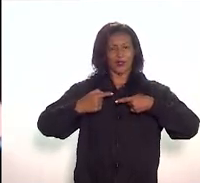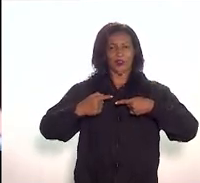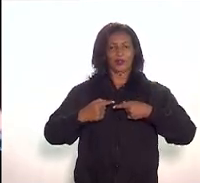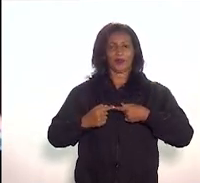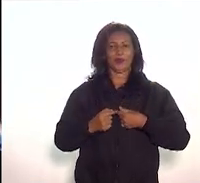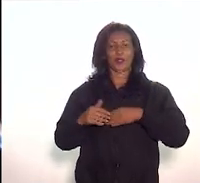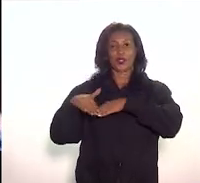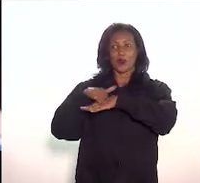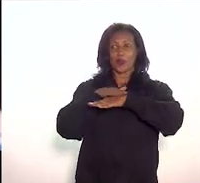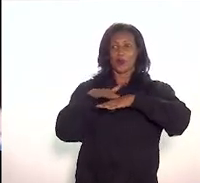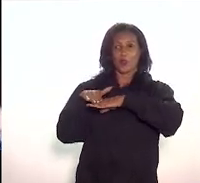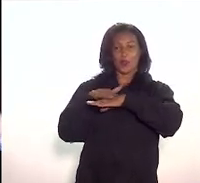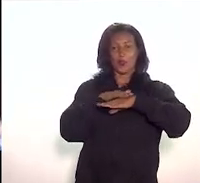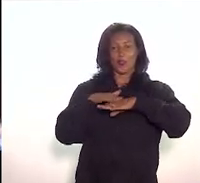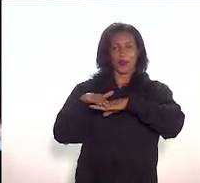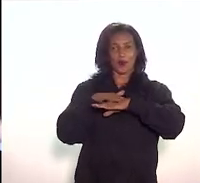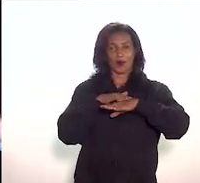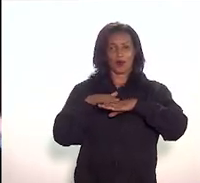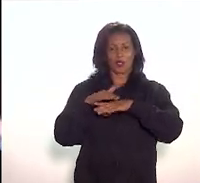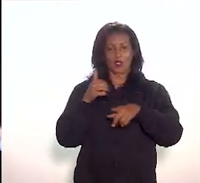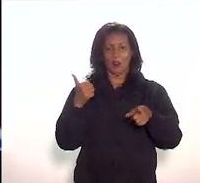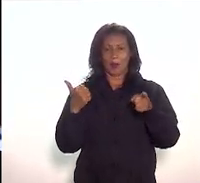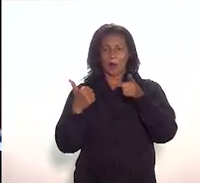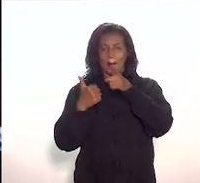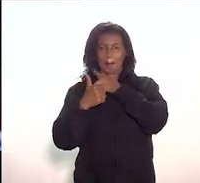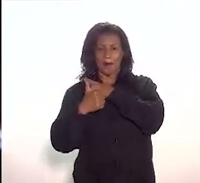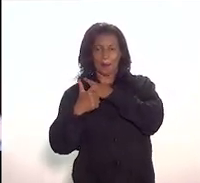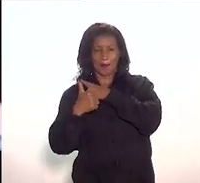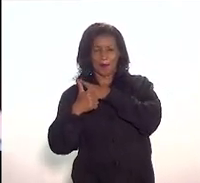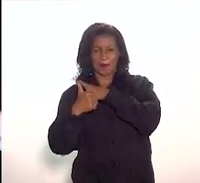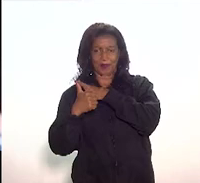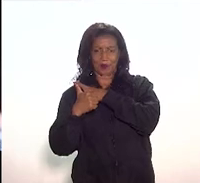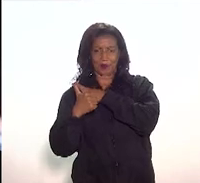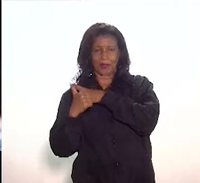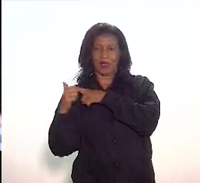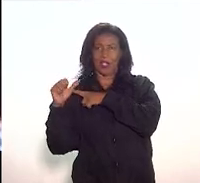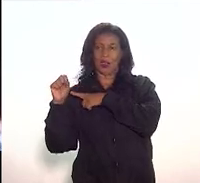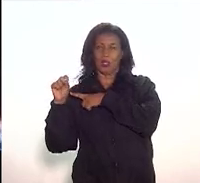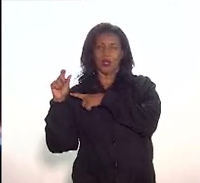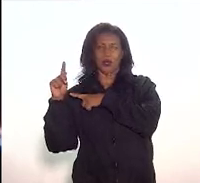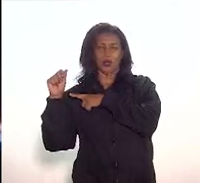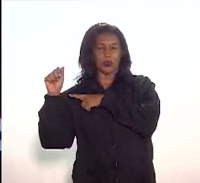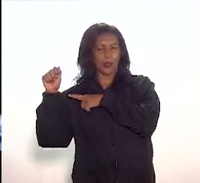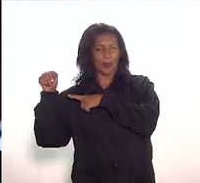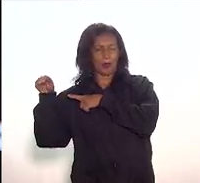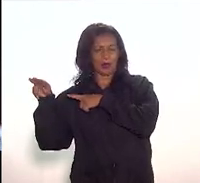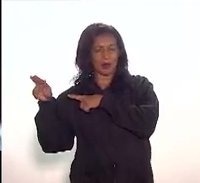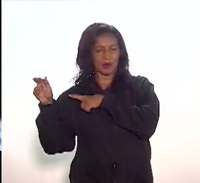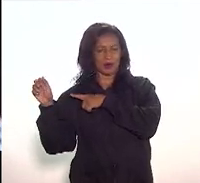eu digo os primeiros instrumentos de normamento normativo com o Sfam na década de 30 que nós temos aí